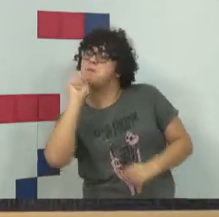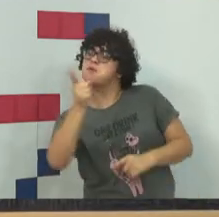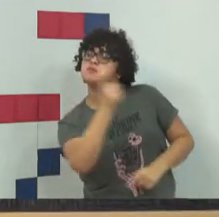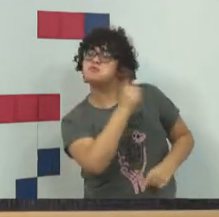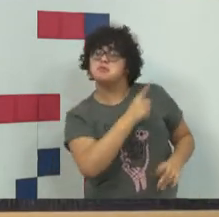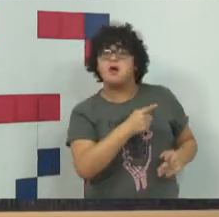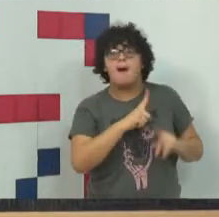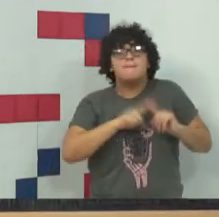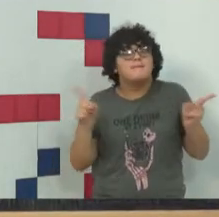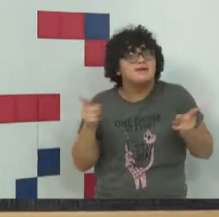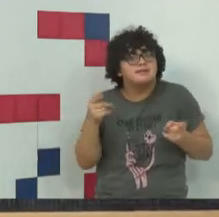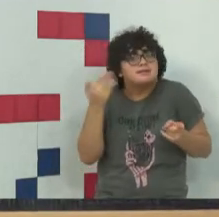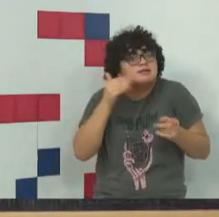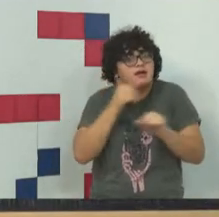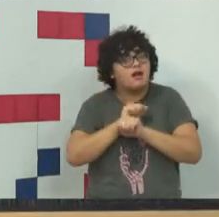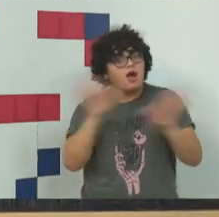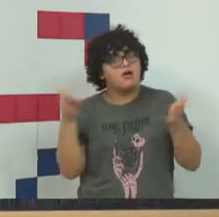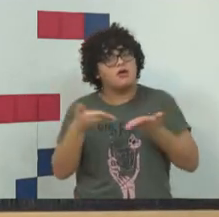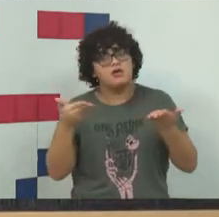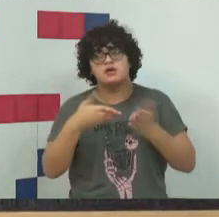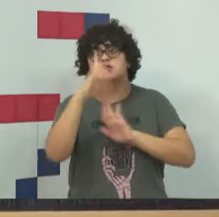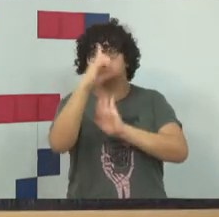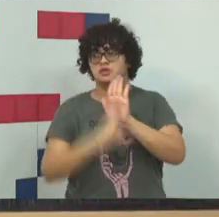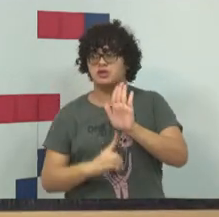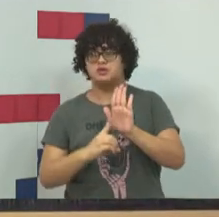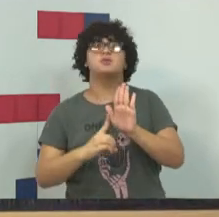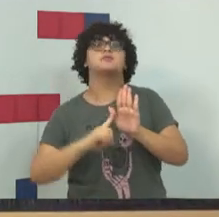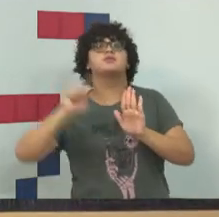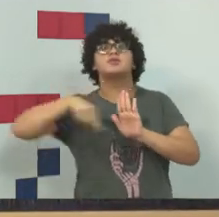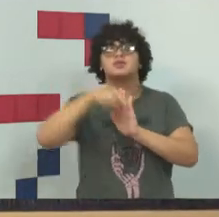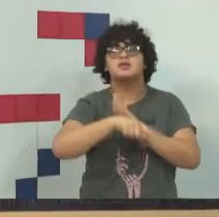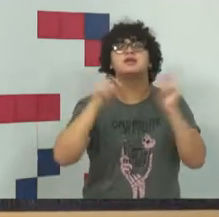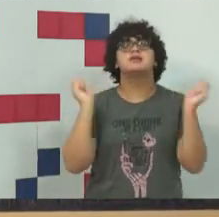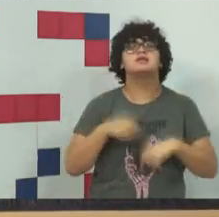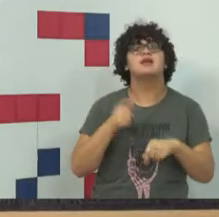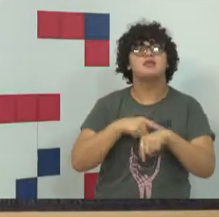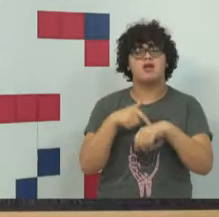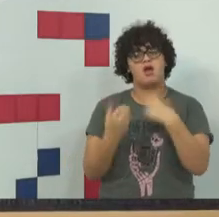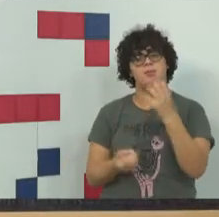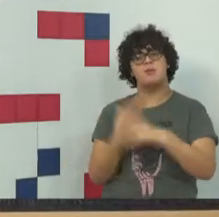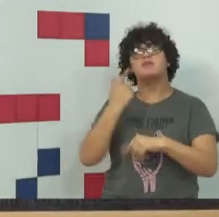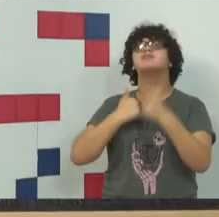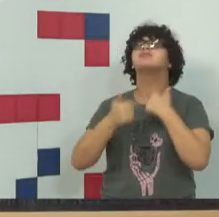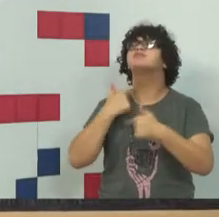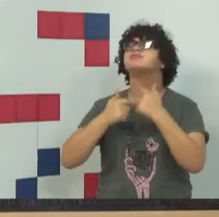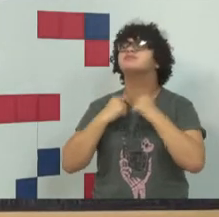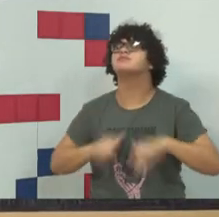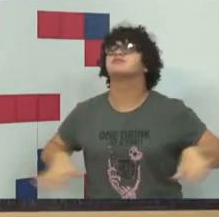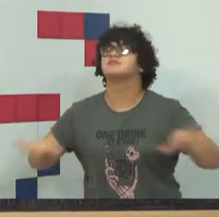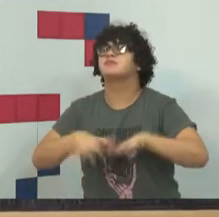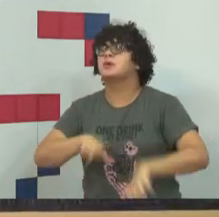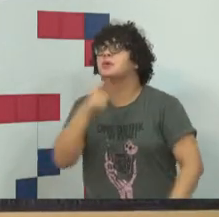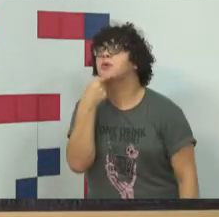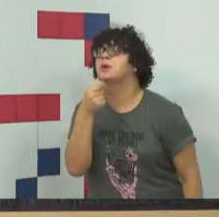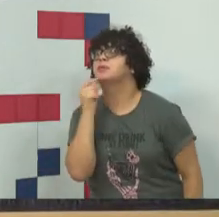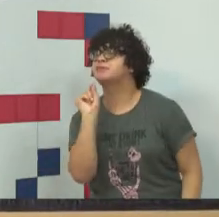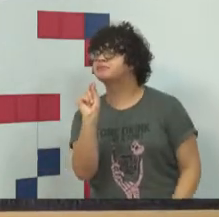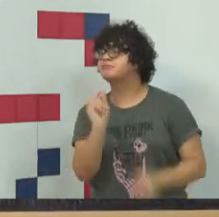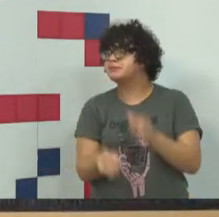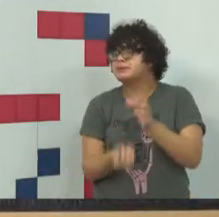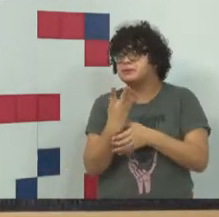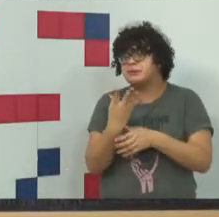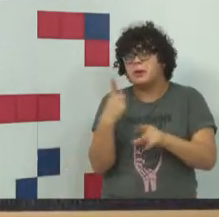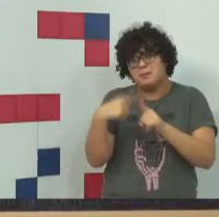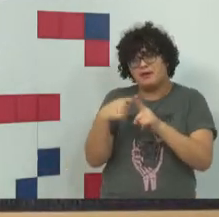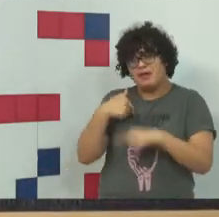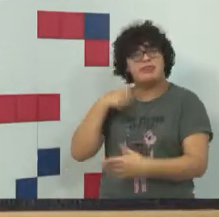vão sendo consagrados. O direito nasce da necessidade do homem. Eu falo